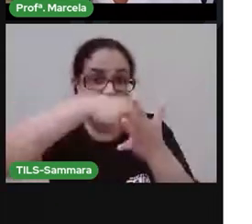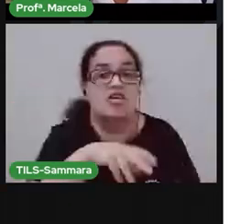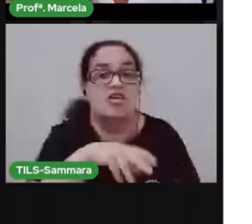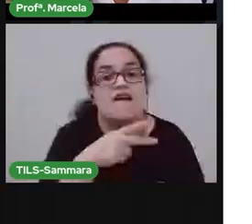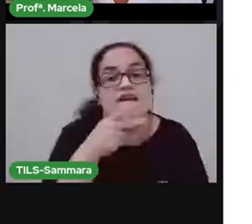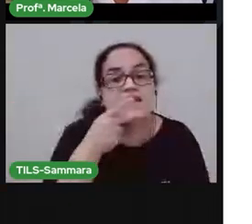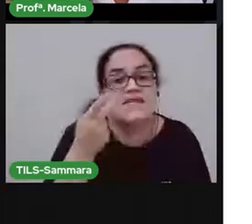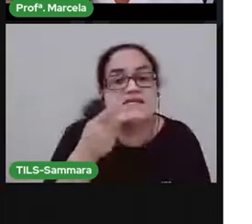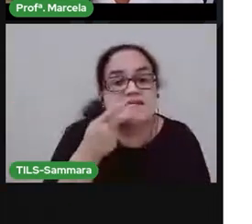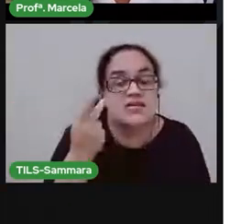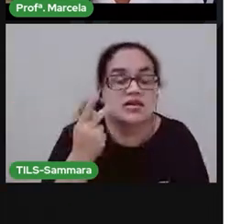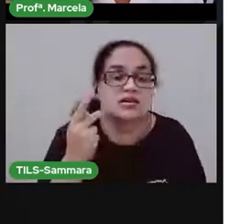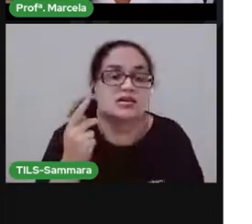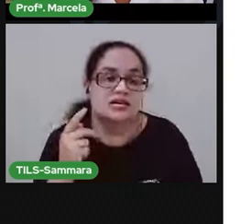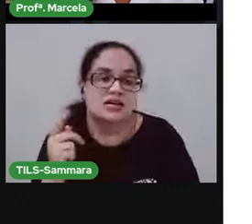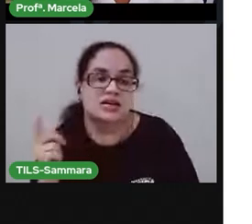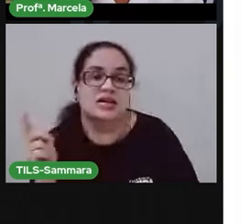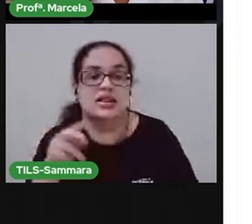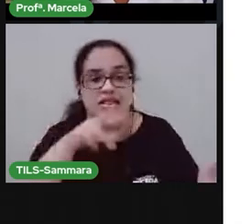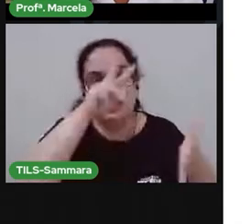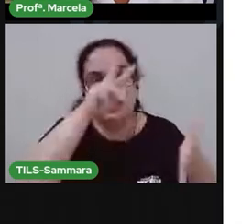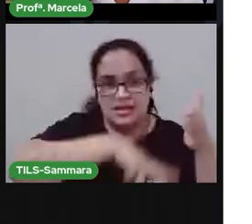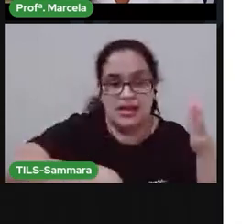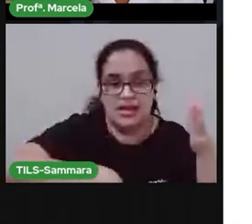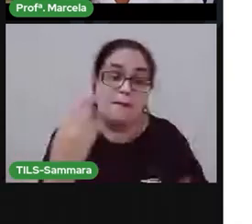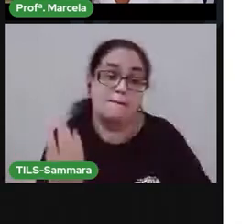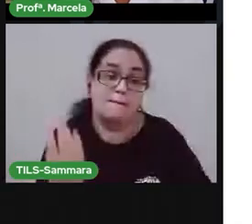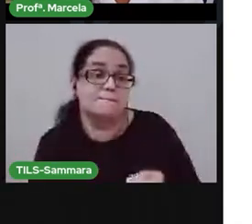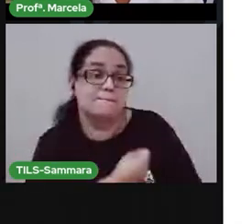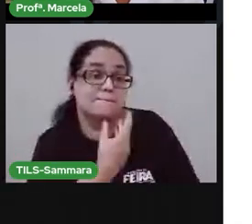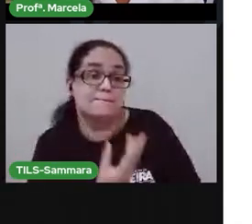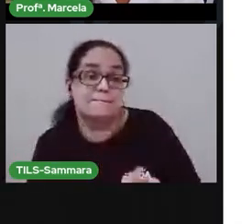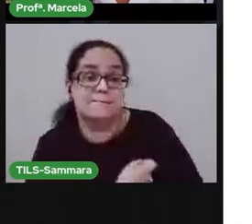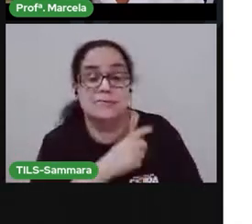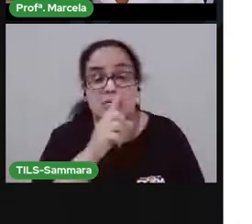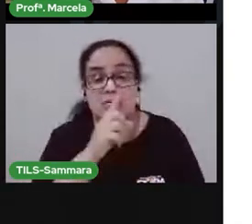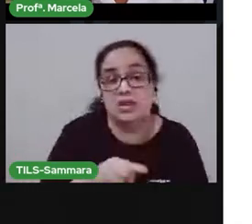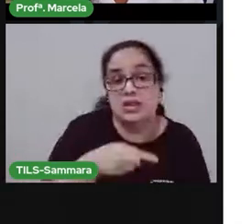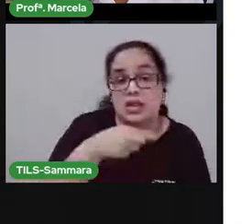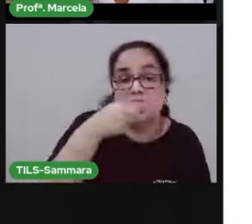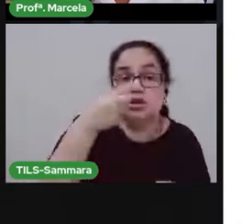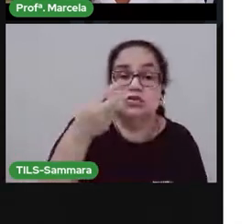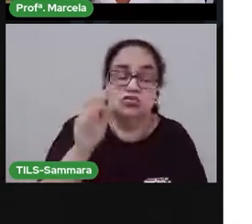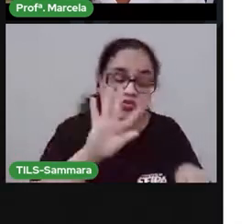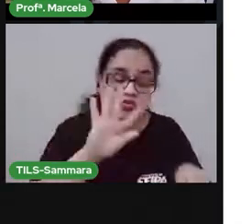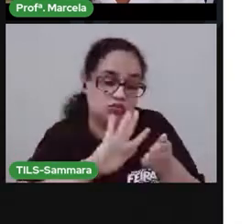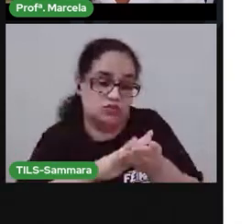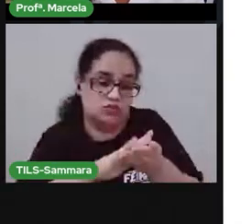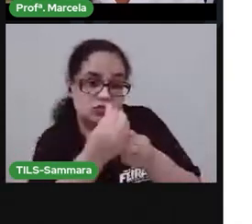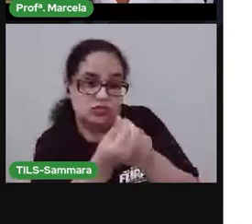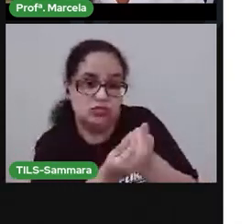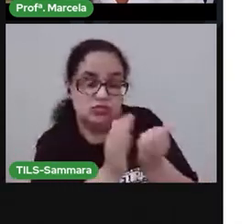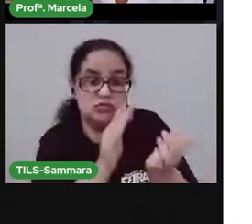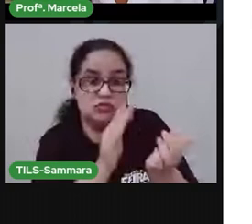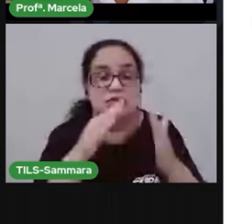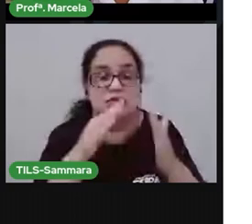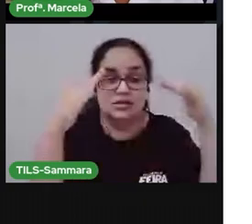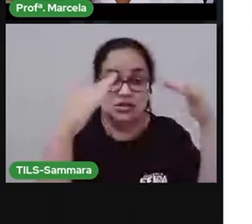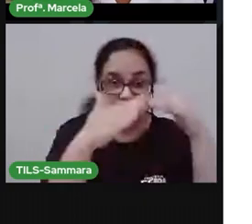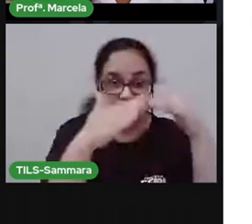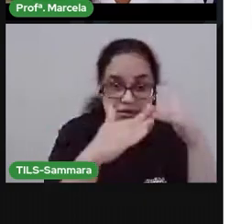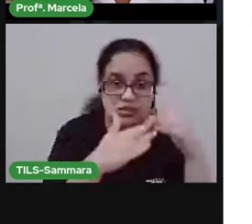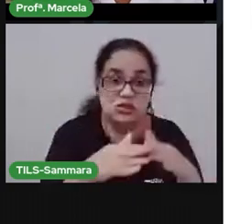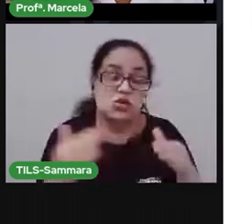assim, ó. Leia o poema, depois faça uma dobradura de casa para